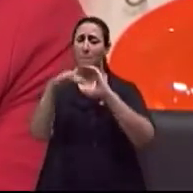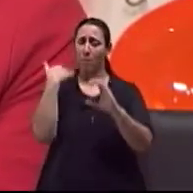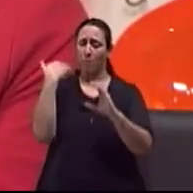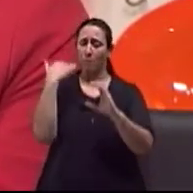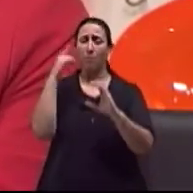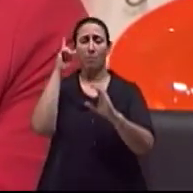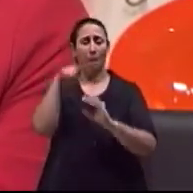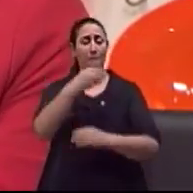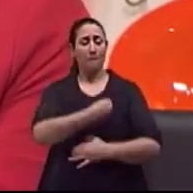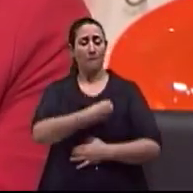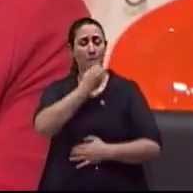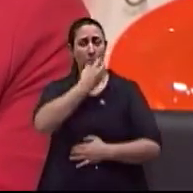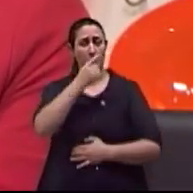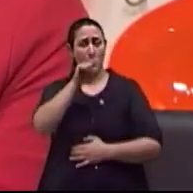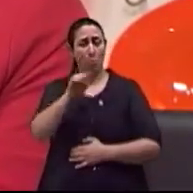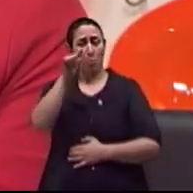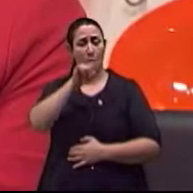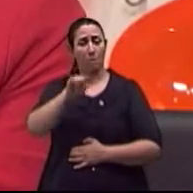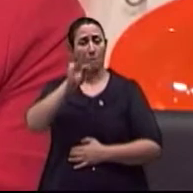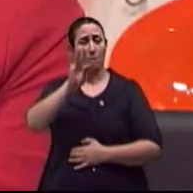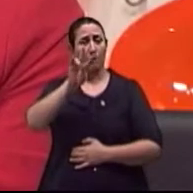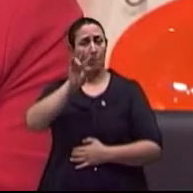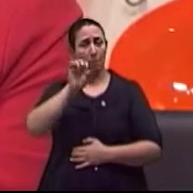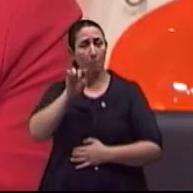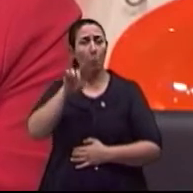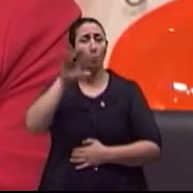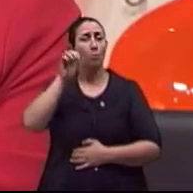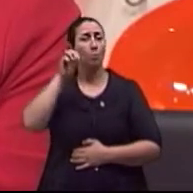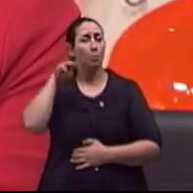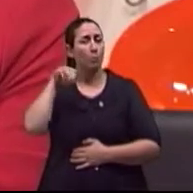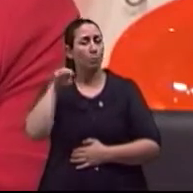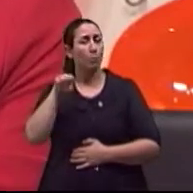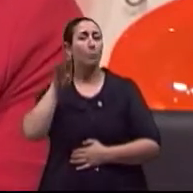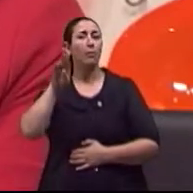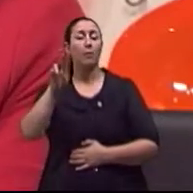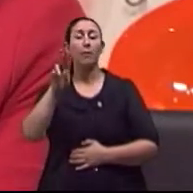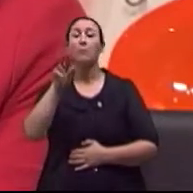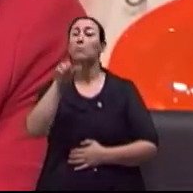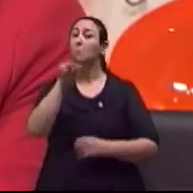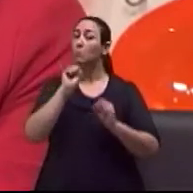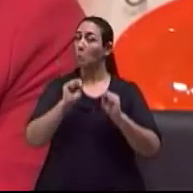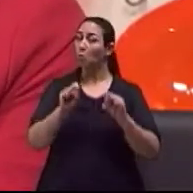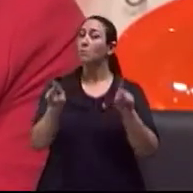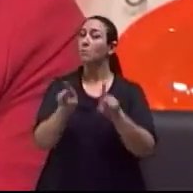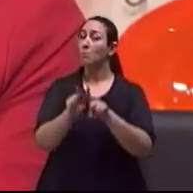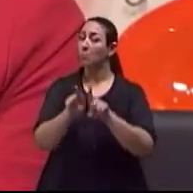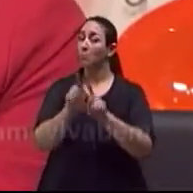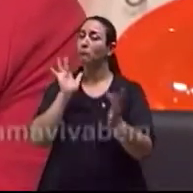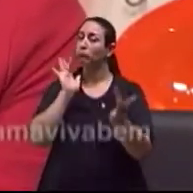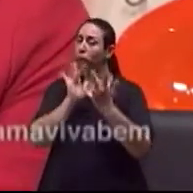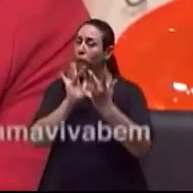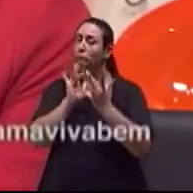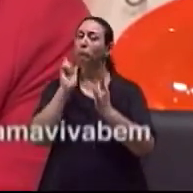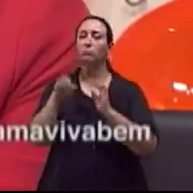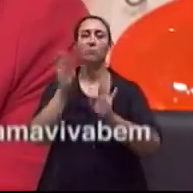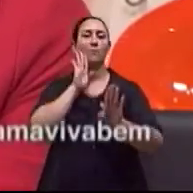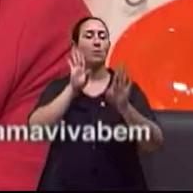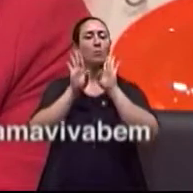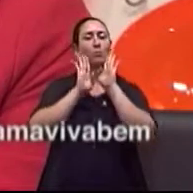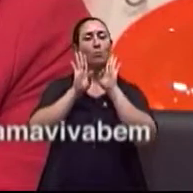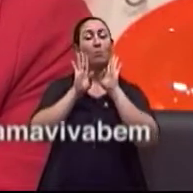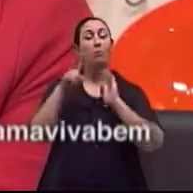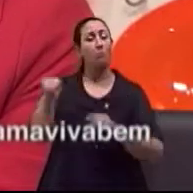nosso e-mail vivabem.tv.com.br mas claro, pode nos encontrar também lá no